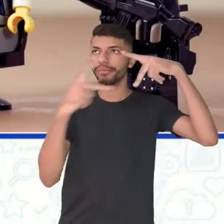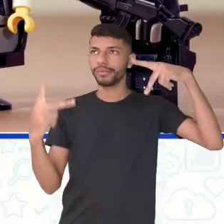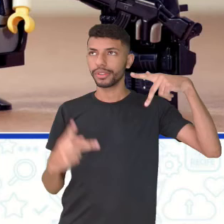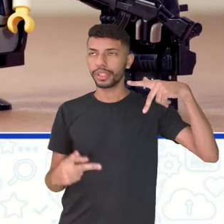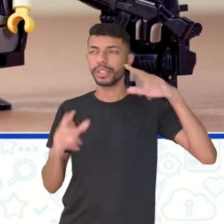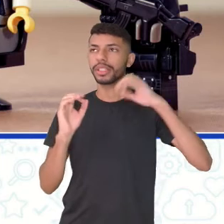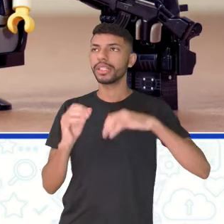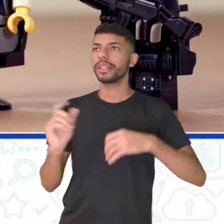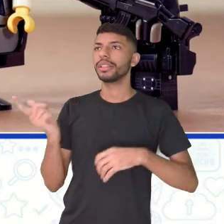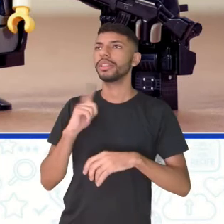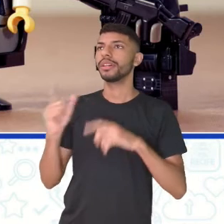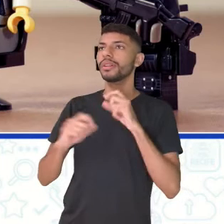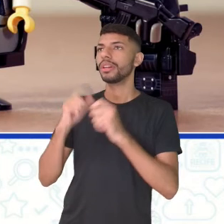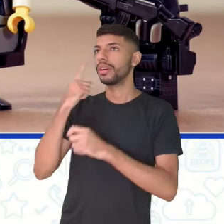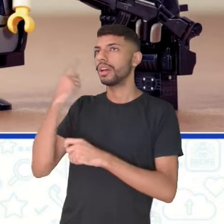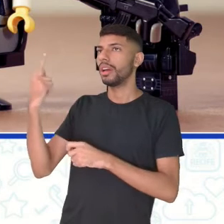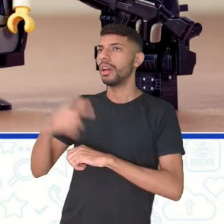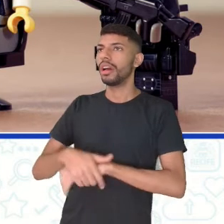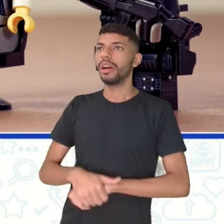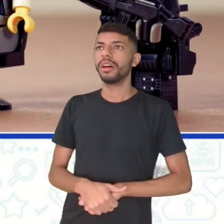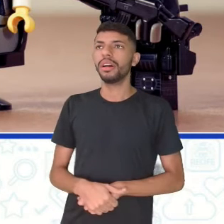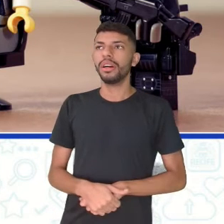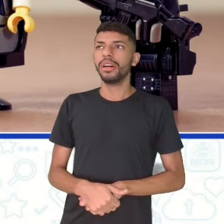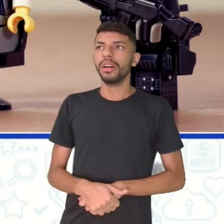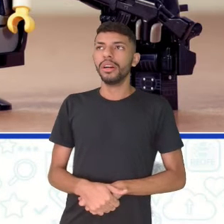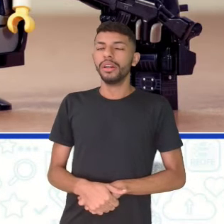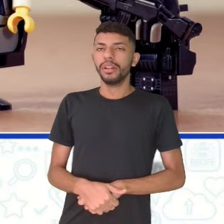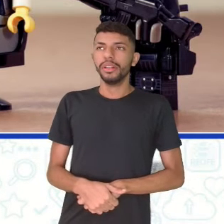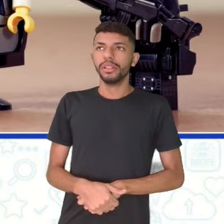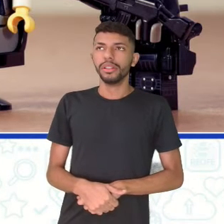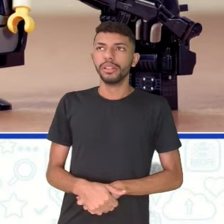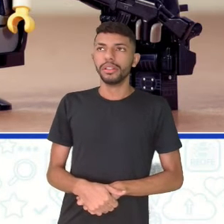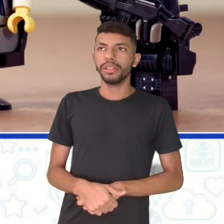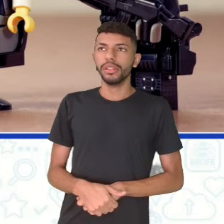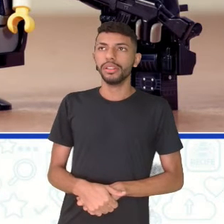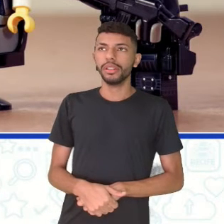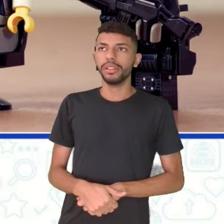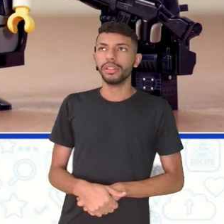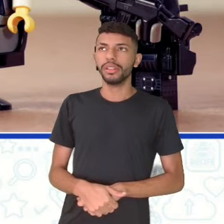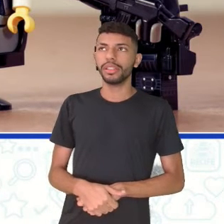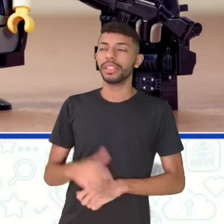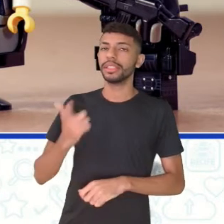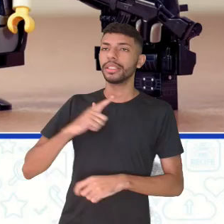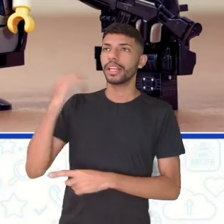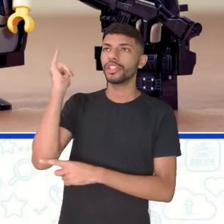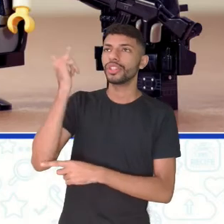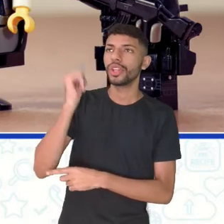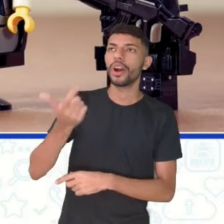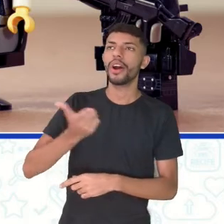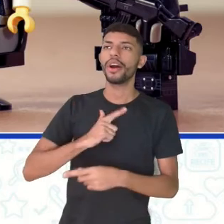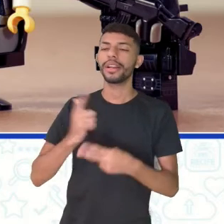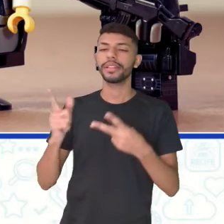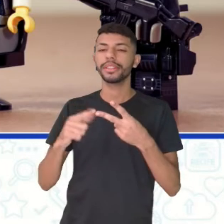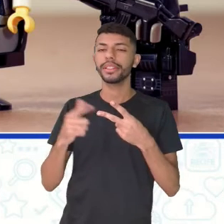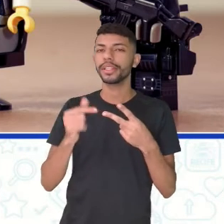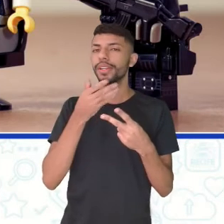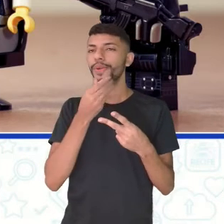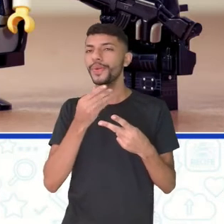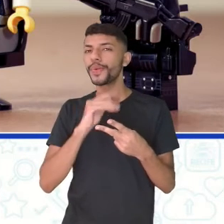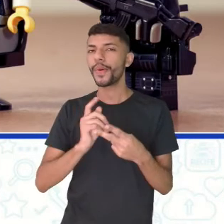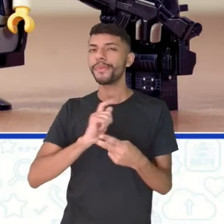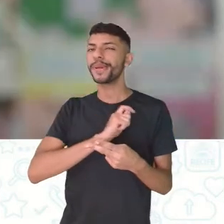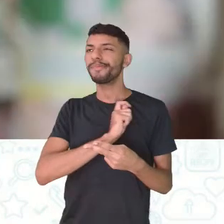Temos o villain, os villains, que seriam os vilões. E temos os heroes, tá? Os heróis. Heroes.